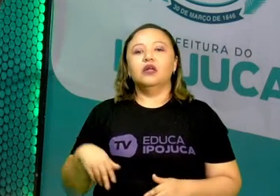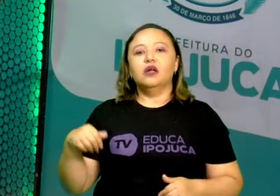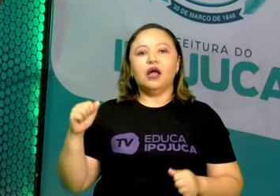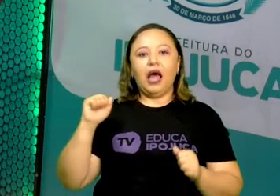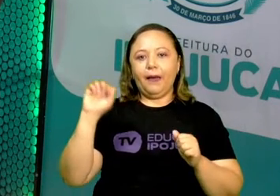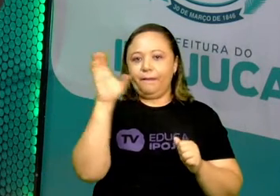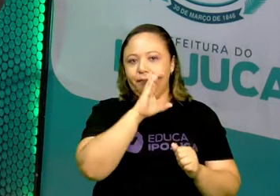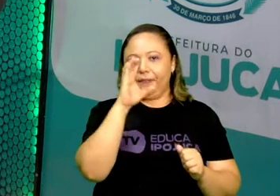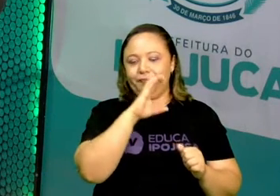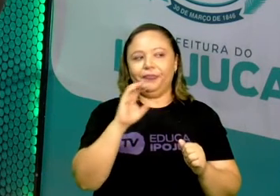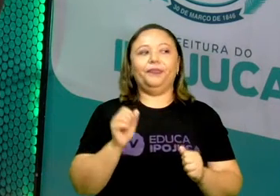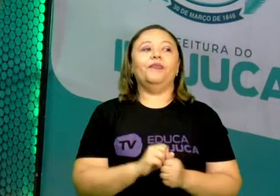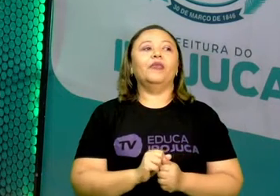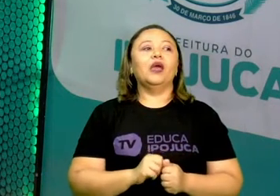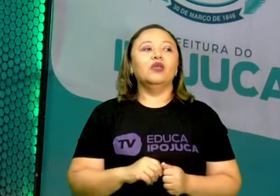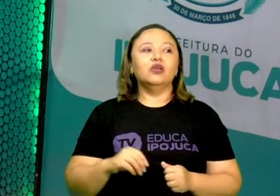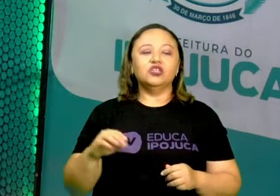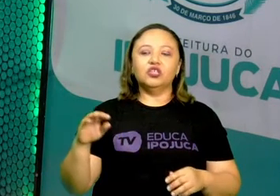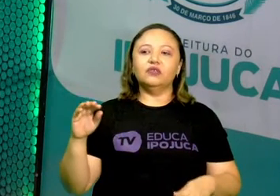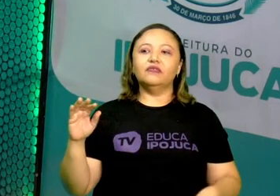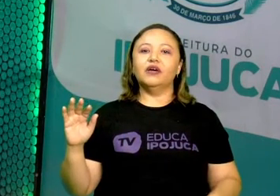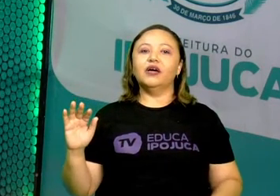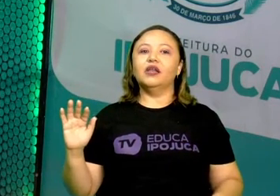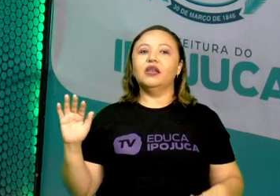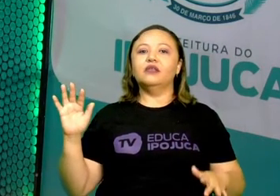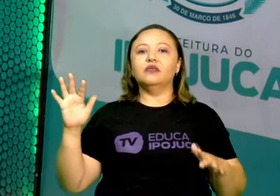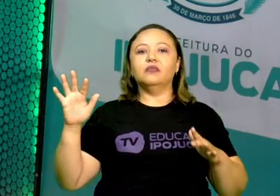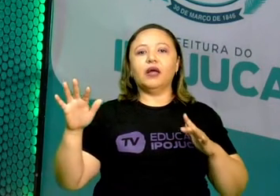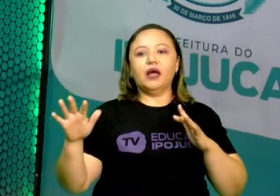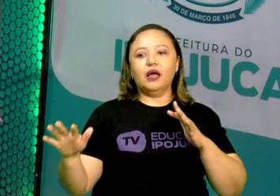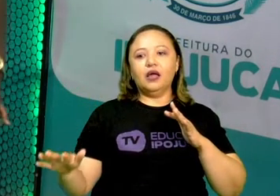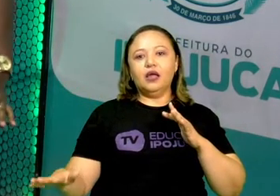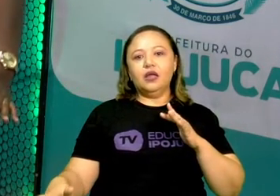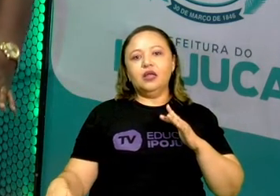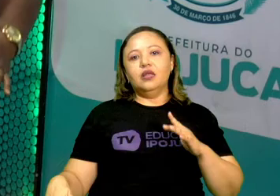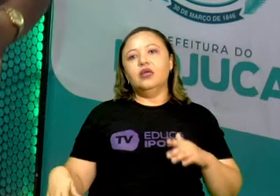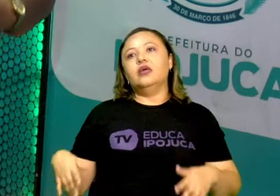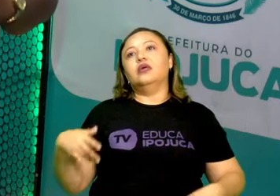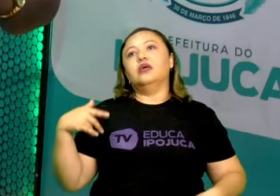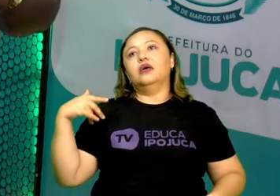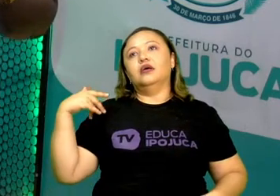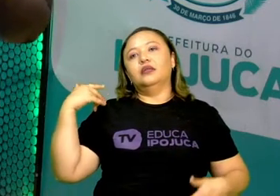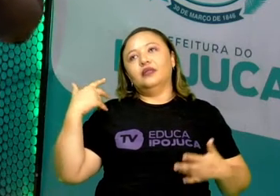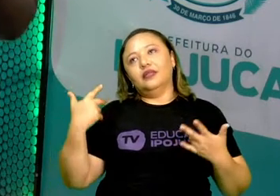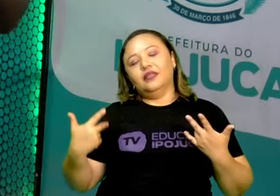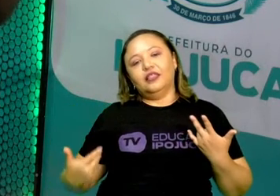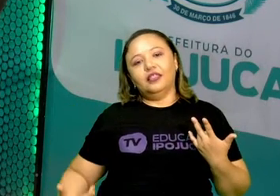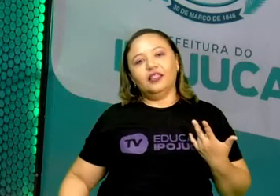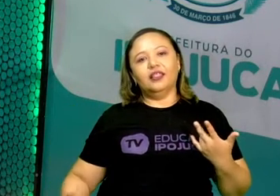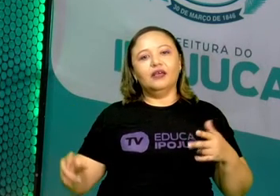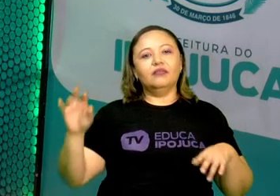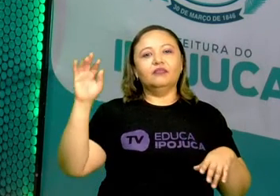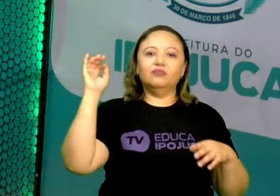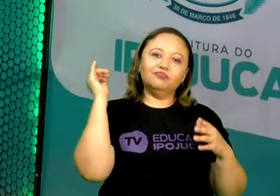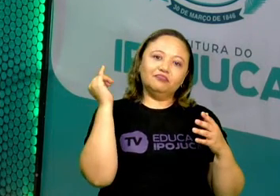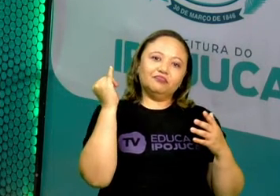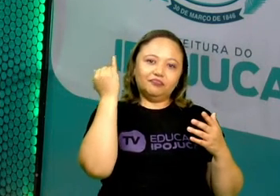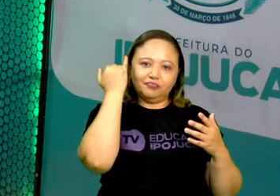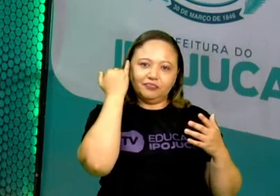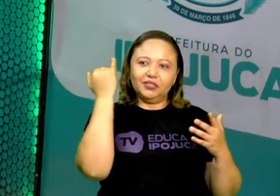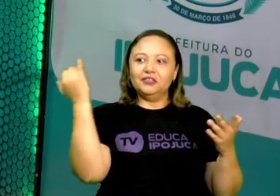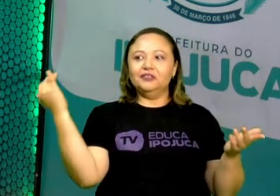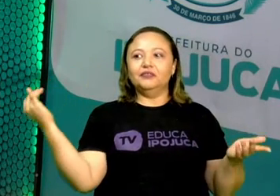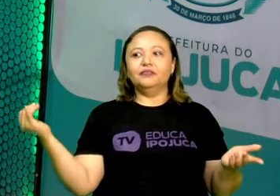movimento mais rápido. Quando a gente faz uma malemolência, esse movimento é